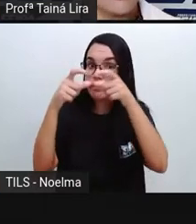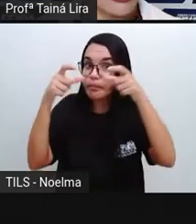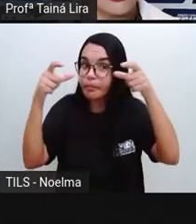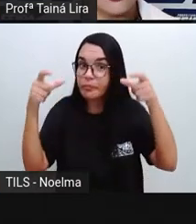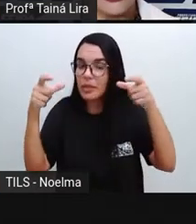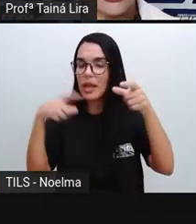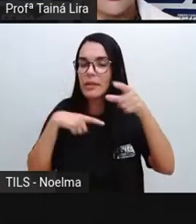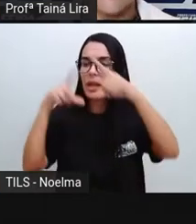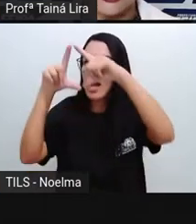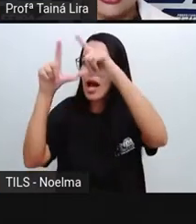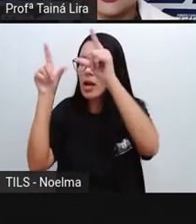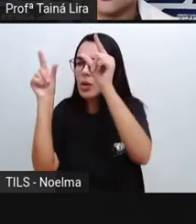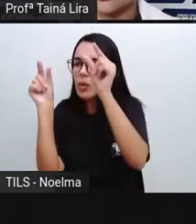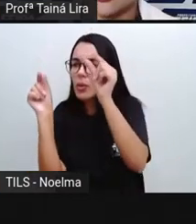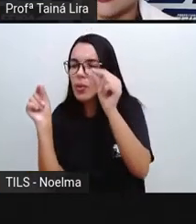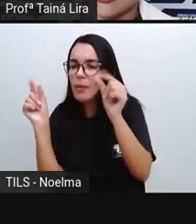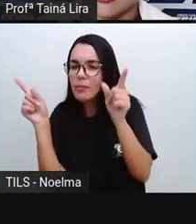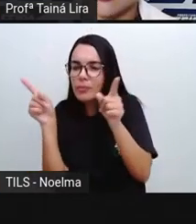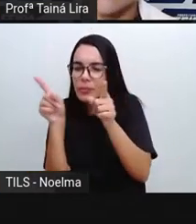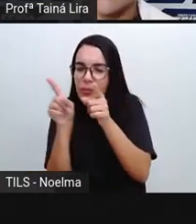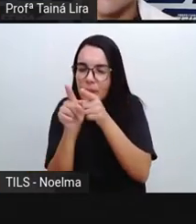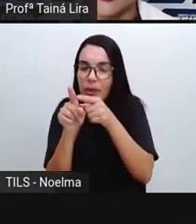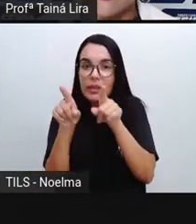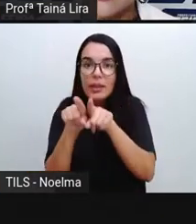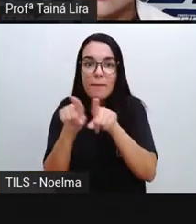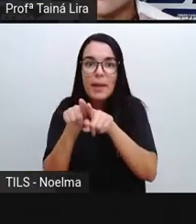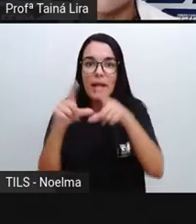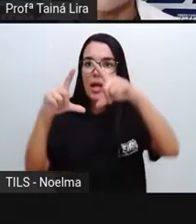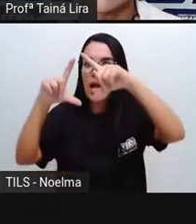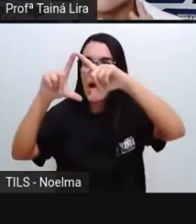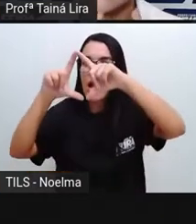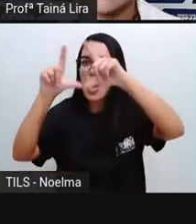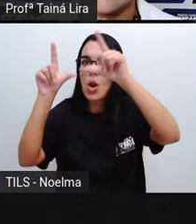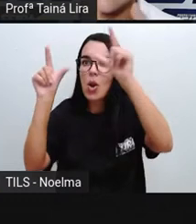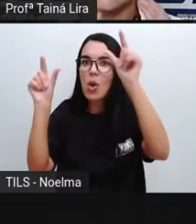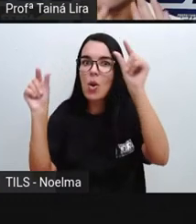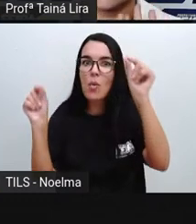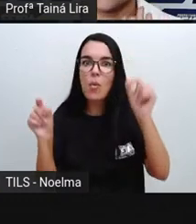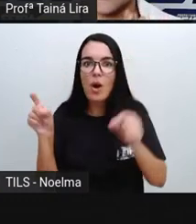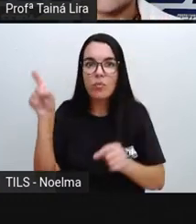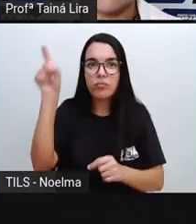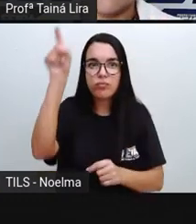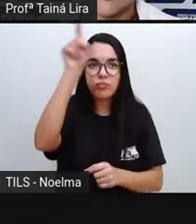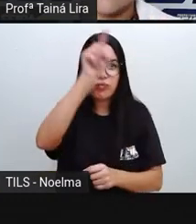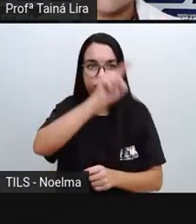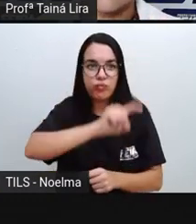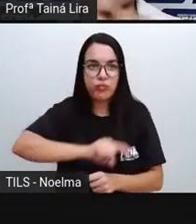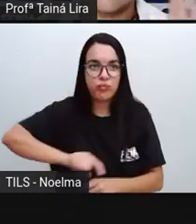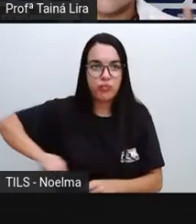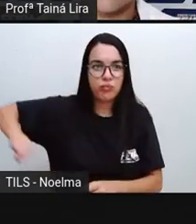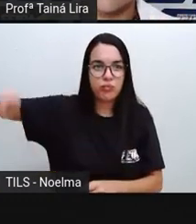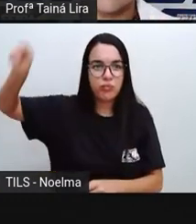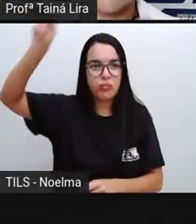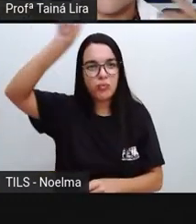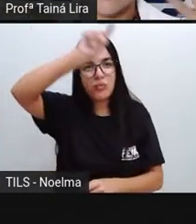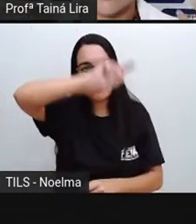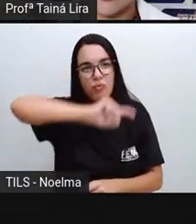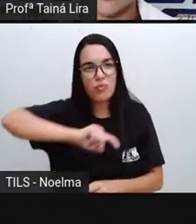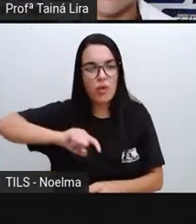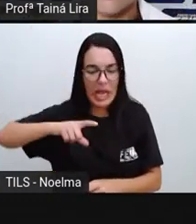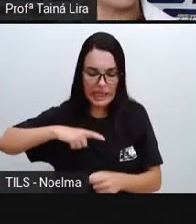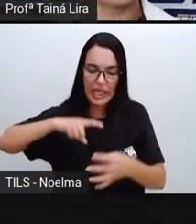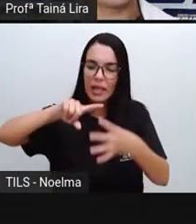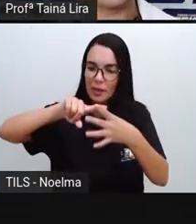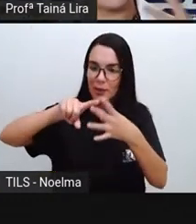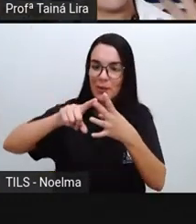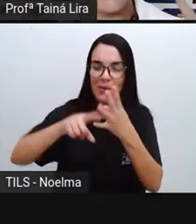Crescente, minguante. E cheia, tá bom? Então, ela tem quatro fases e tem algumas fases